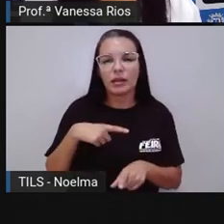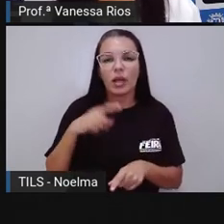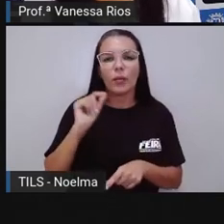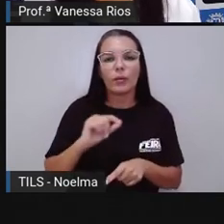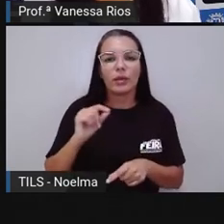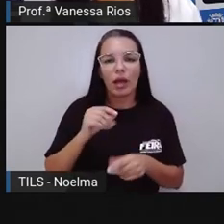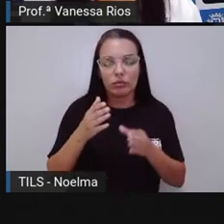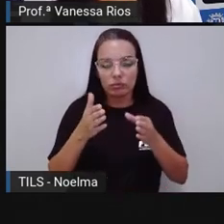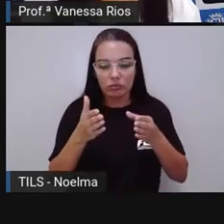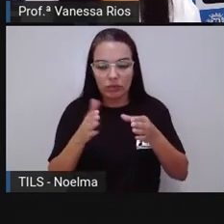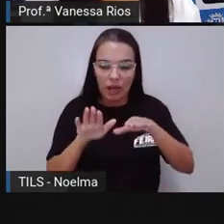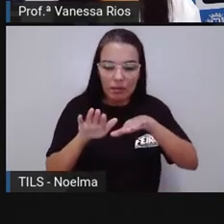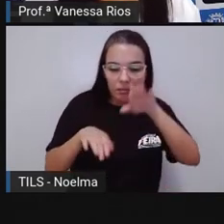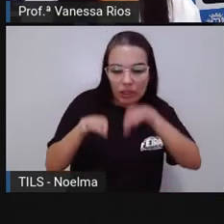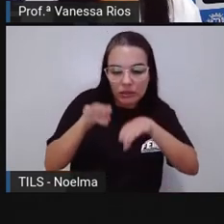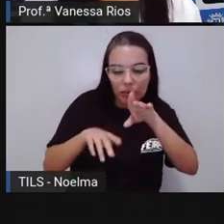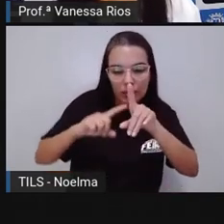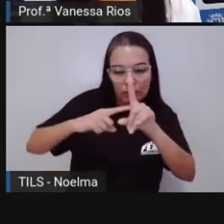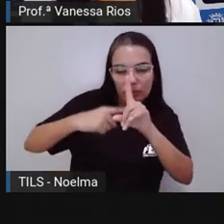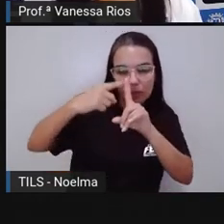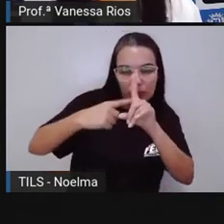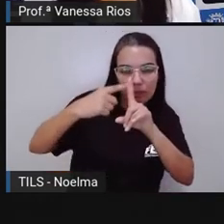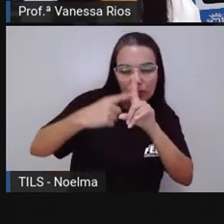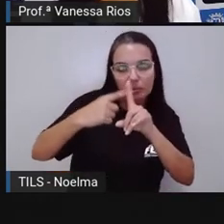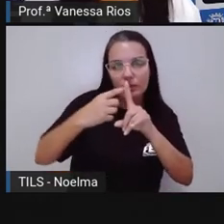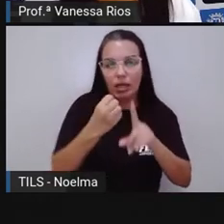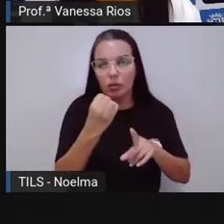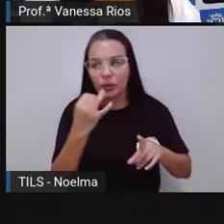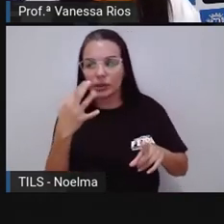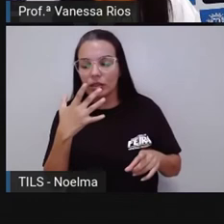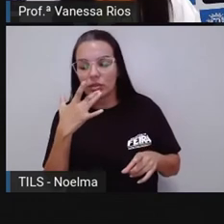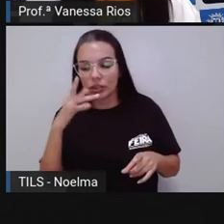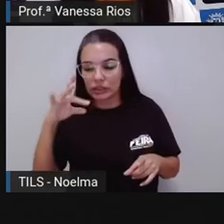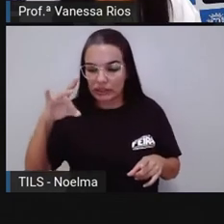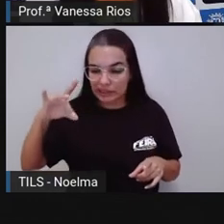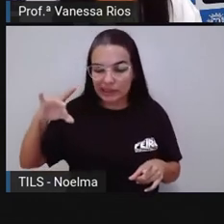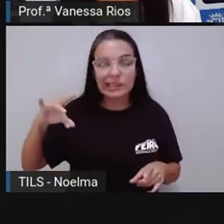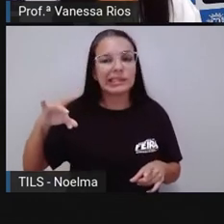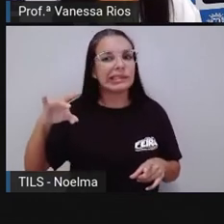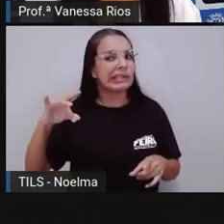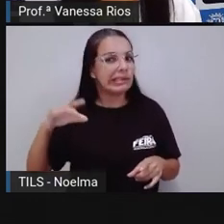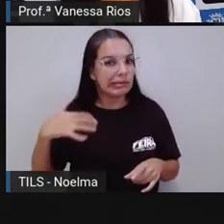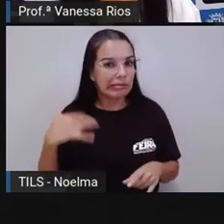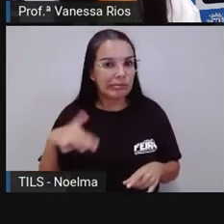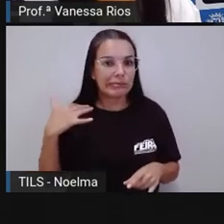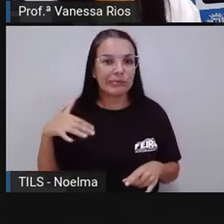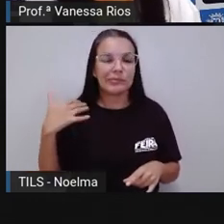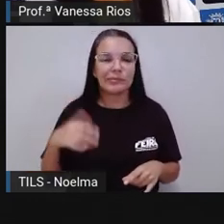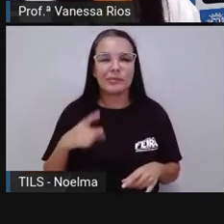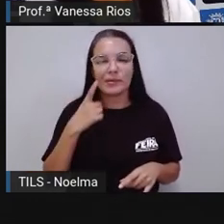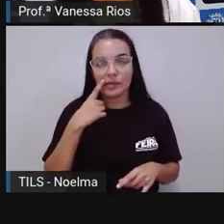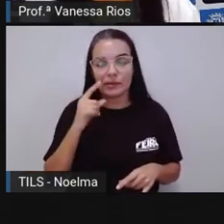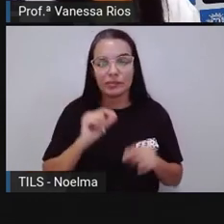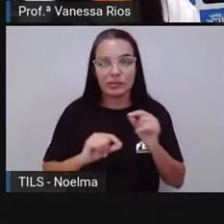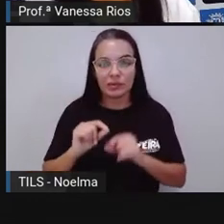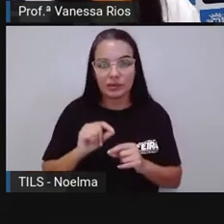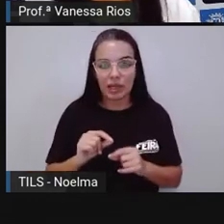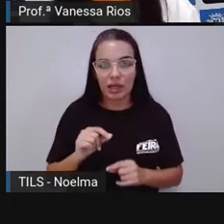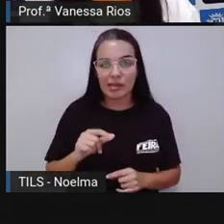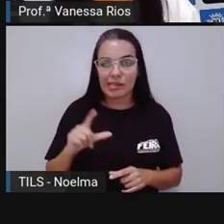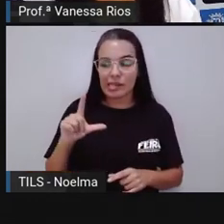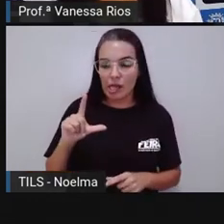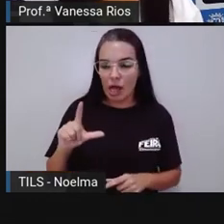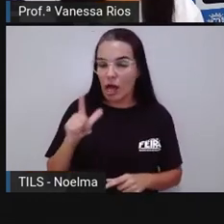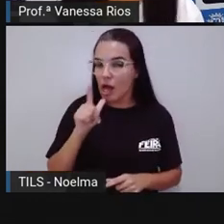proporção em relação à quantidade de sal do mar morto, percebendo aí que cada litro de água do mar